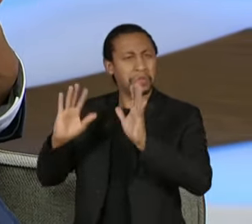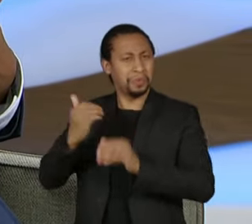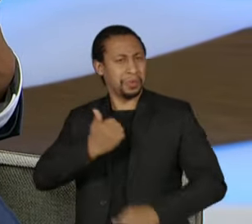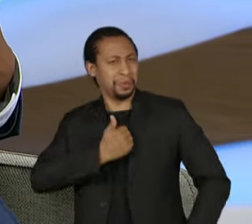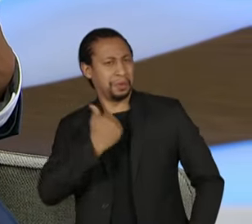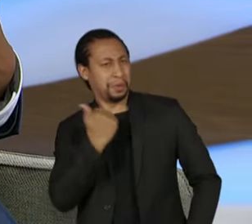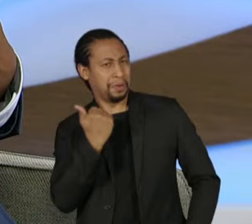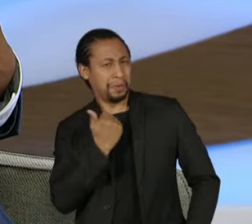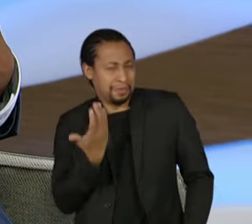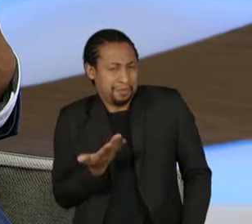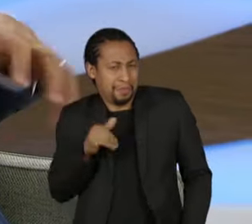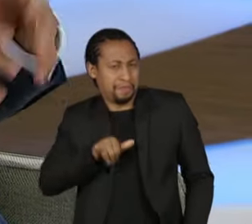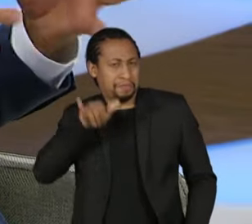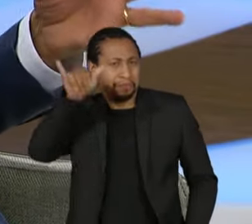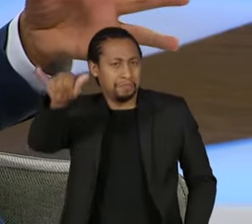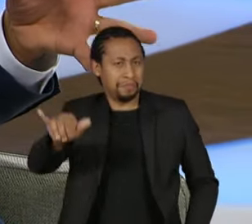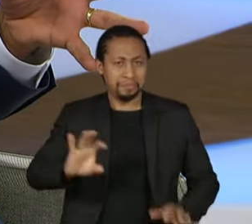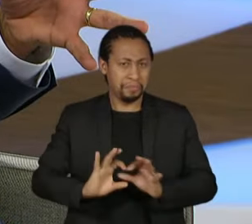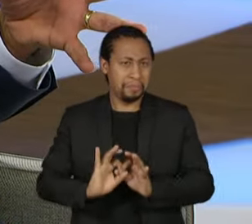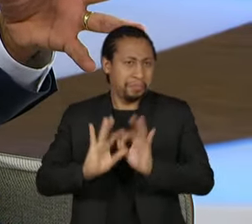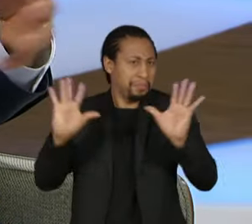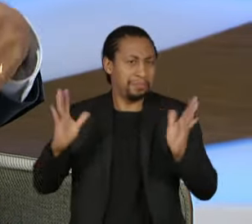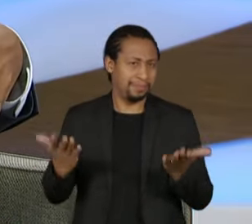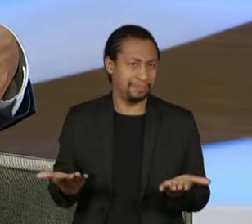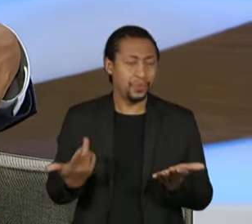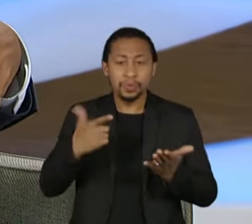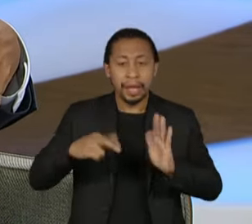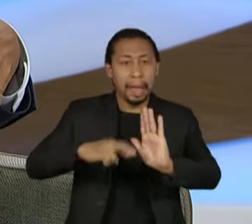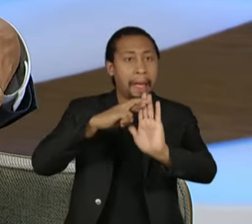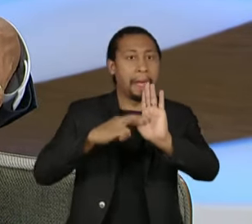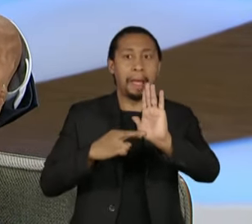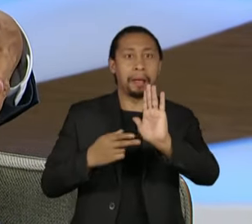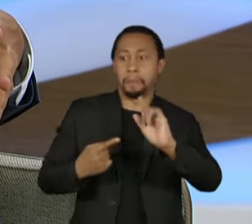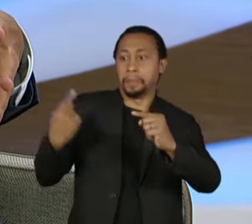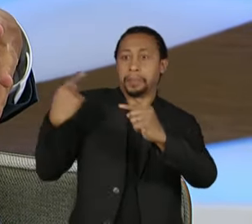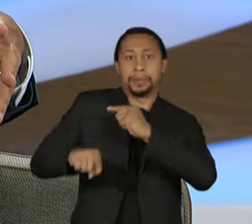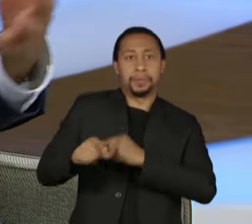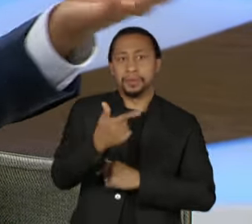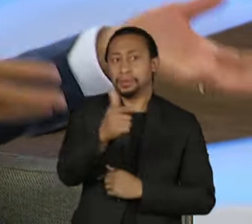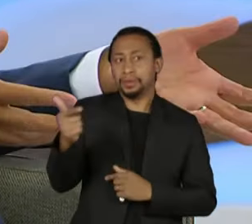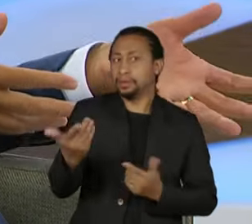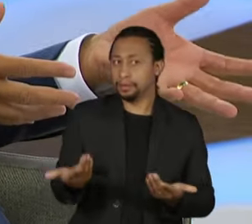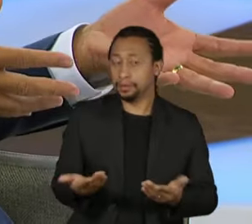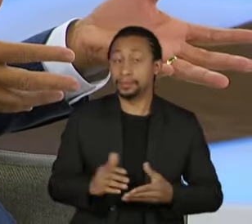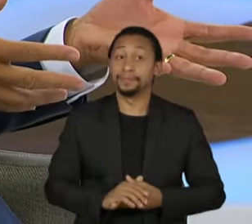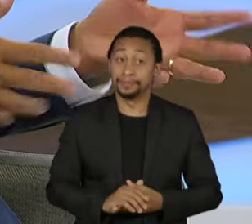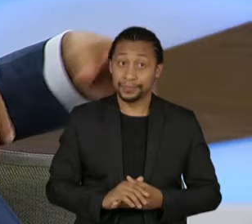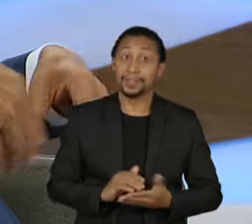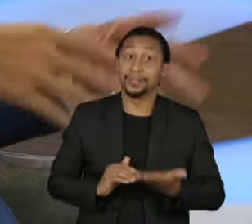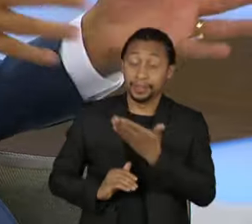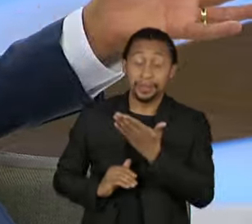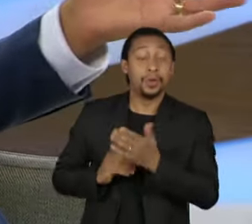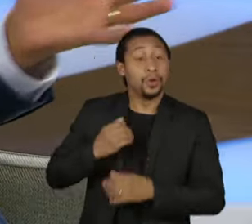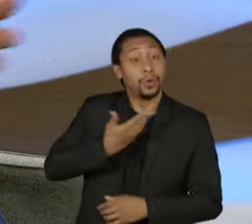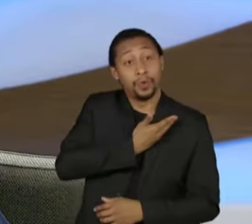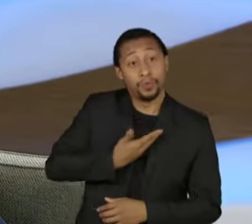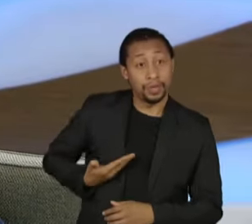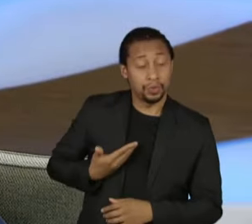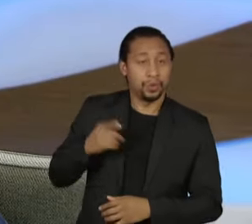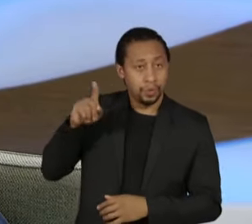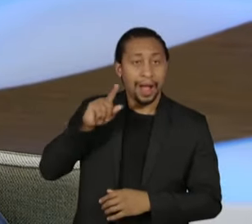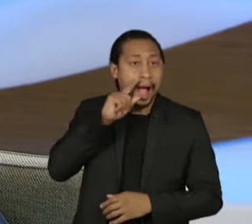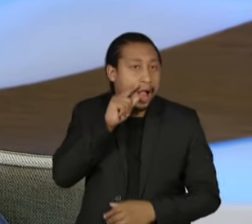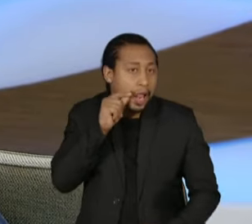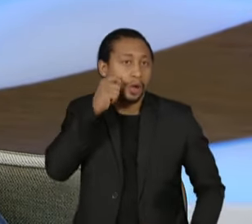o governador, os governadores da Amazônia, o governador Valdez Góes, que coordena o